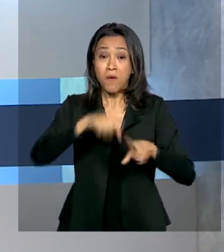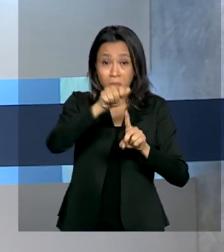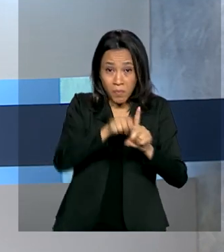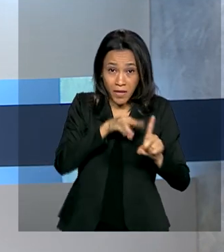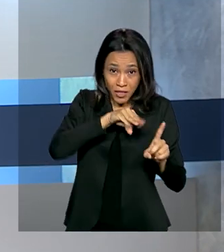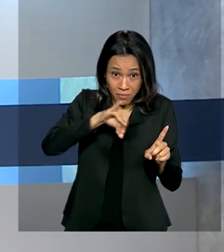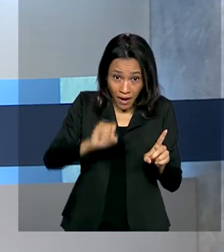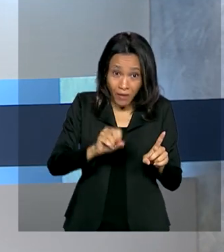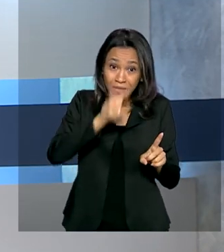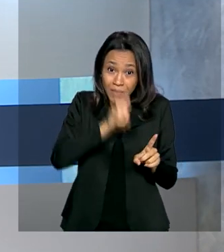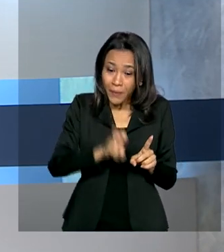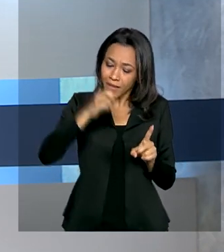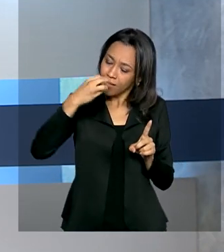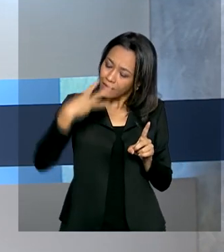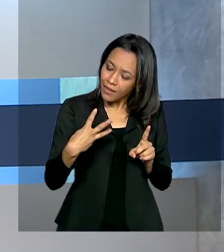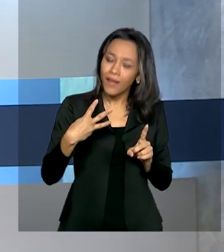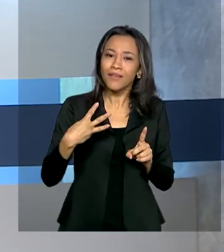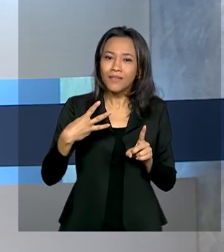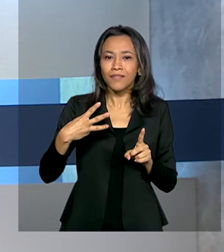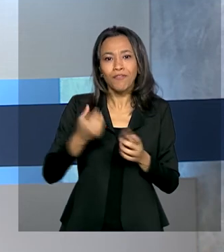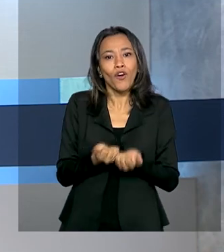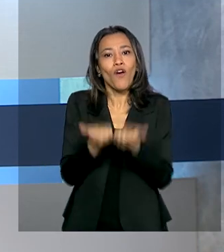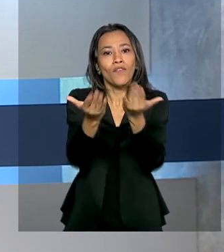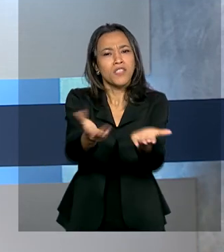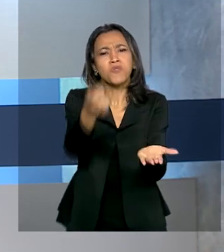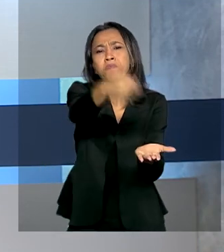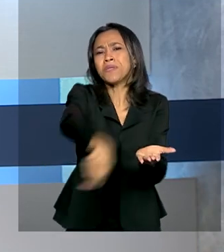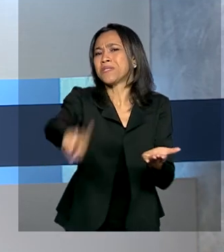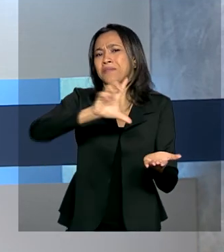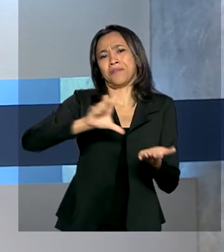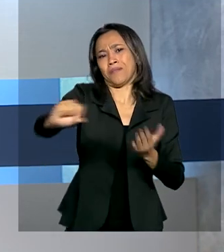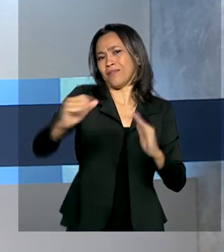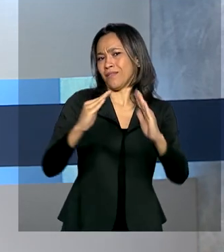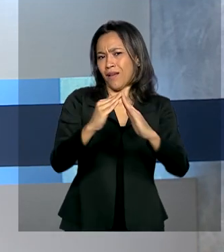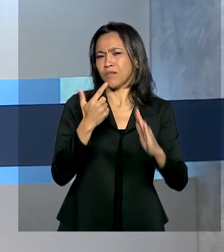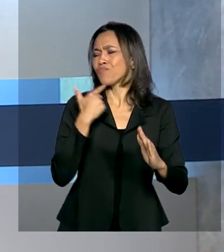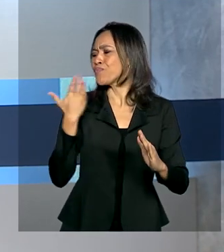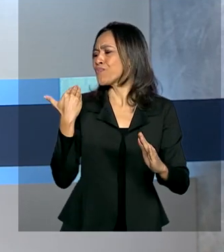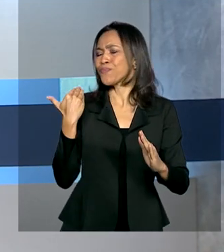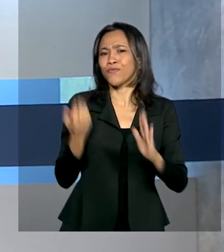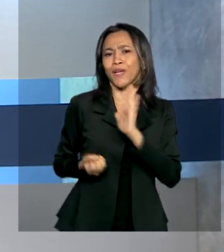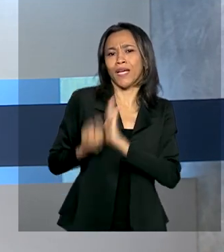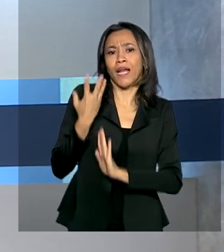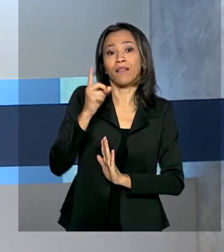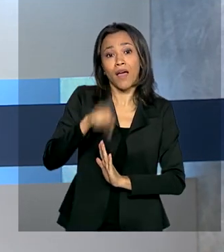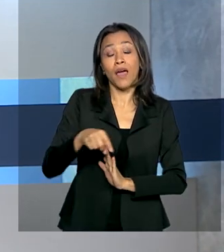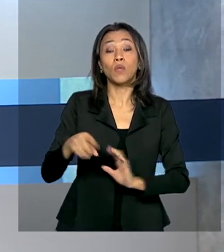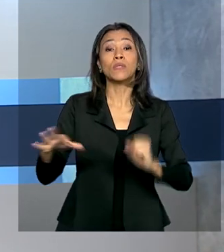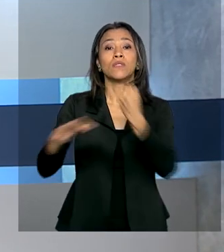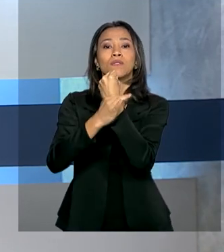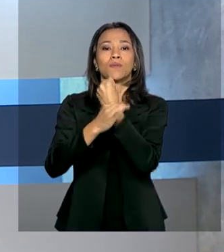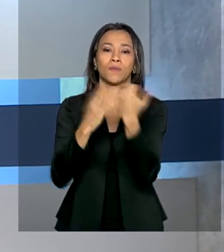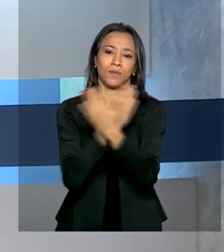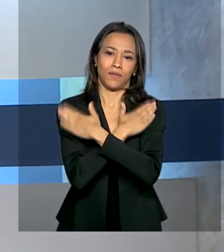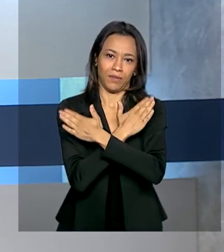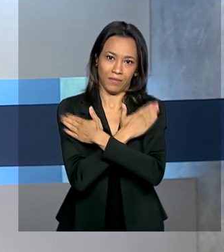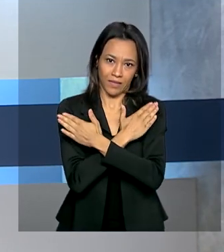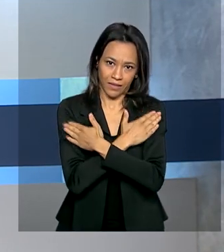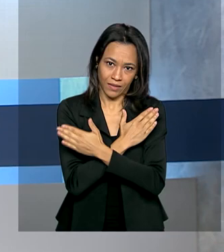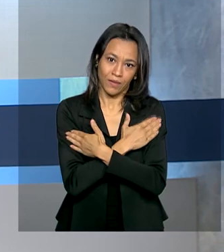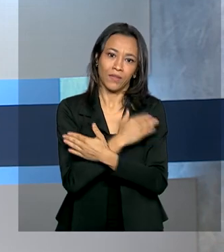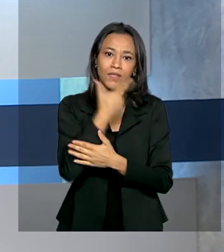oferecidos ao cidadão para que ele não precise sair de casa. Um dos mais recentes é o seguro-desemprego do empregado doméstico.